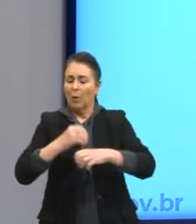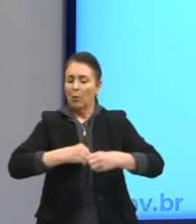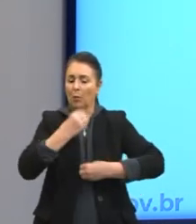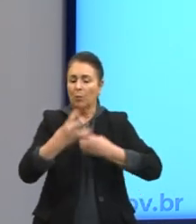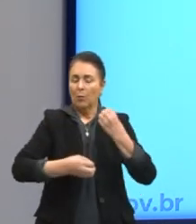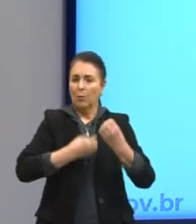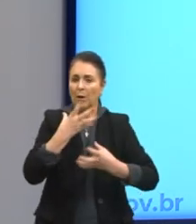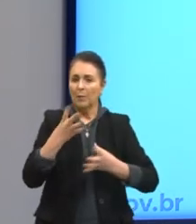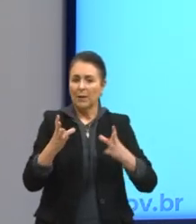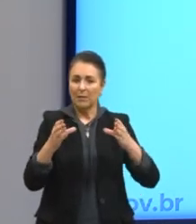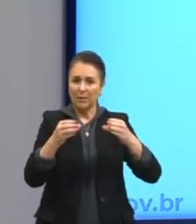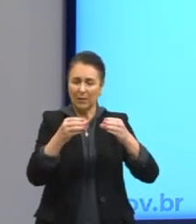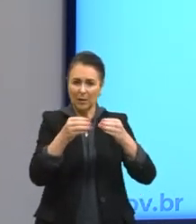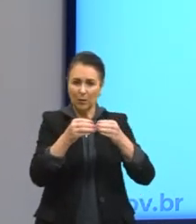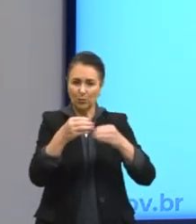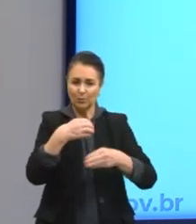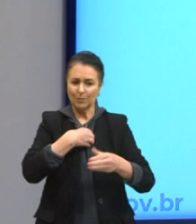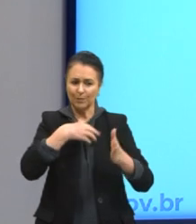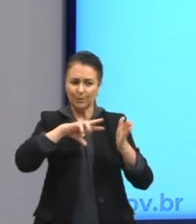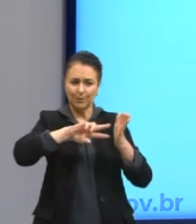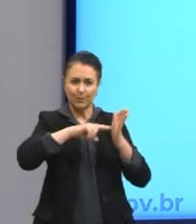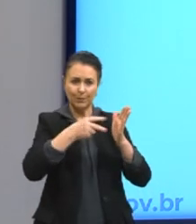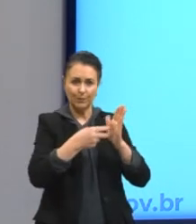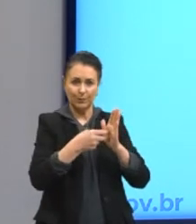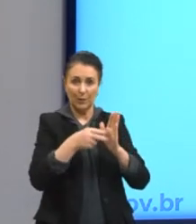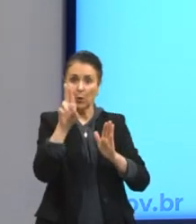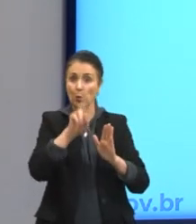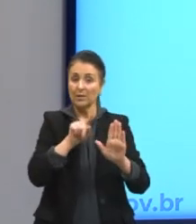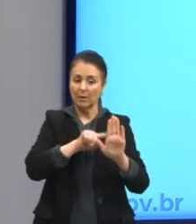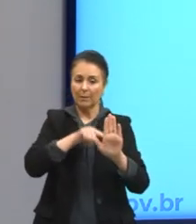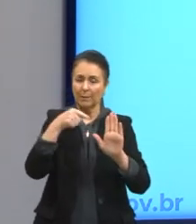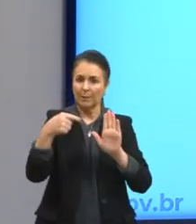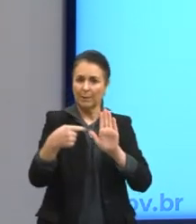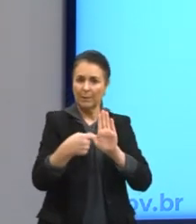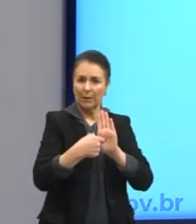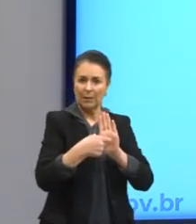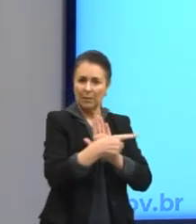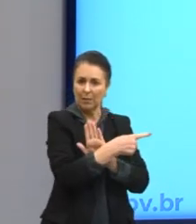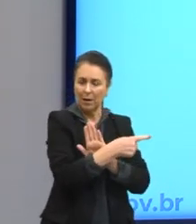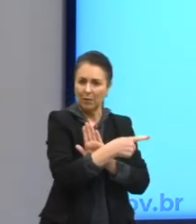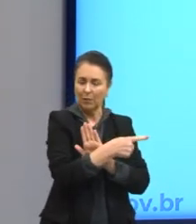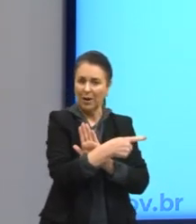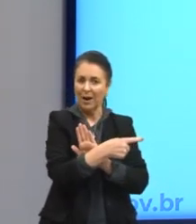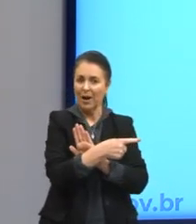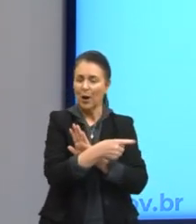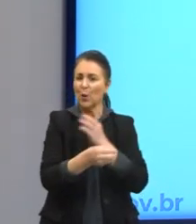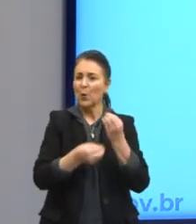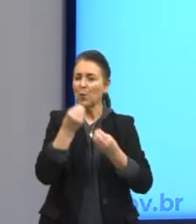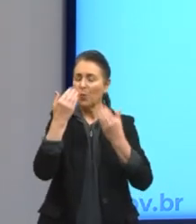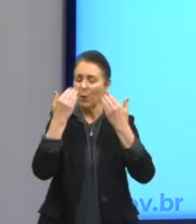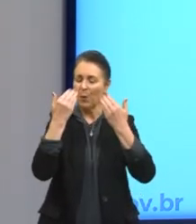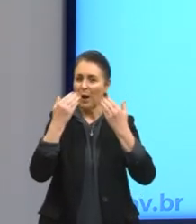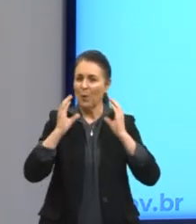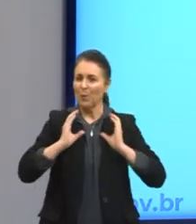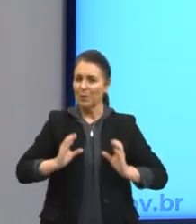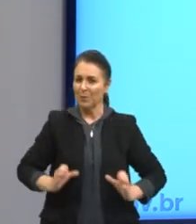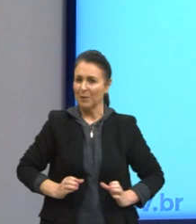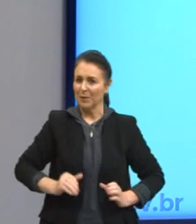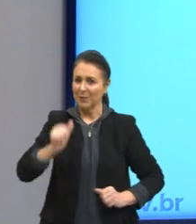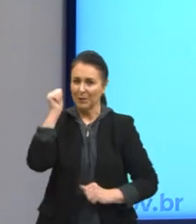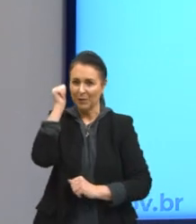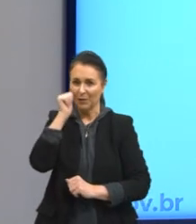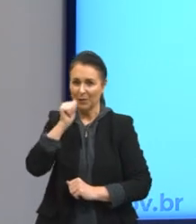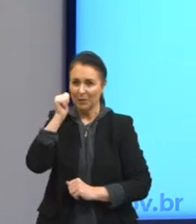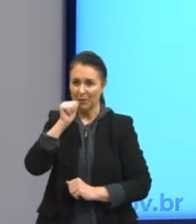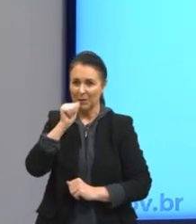conjunto semântico que metaforiza. A atitude feminina de... Poxa, eu